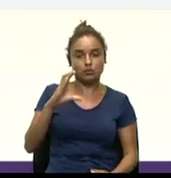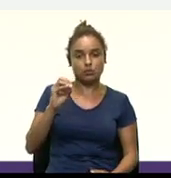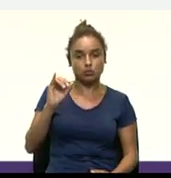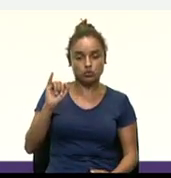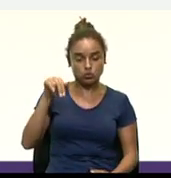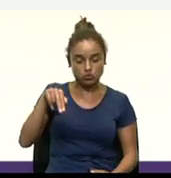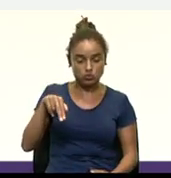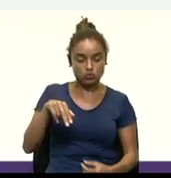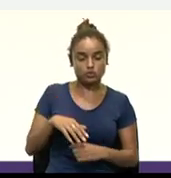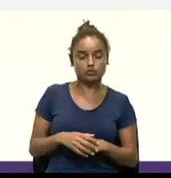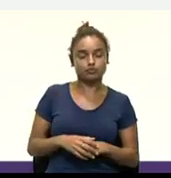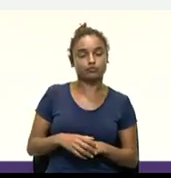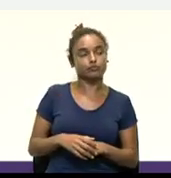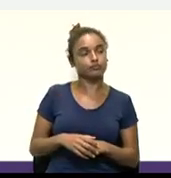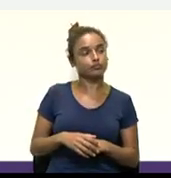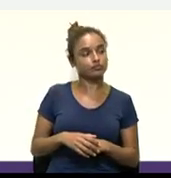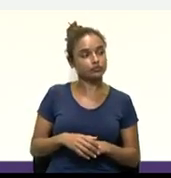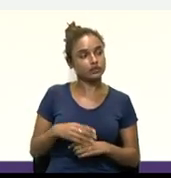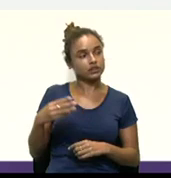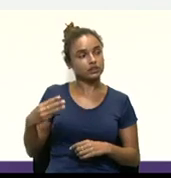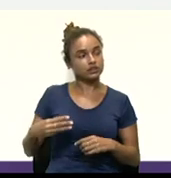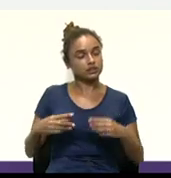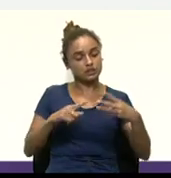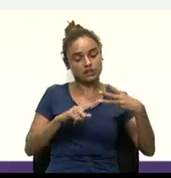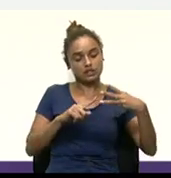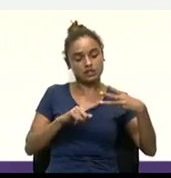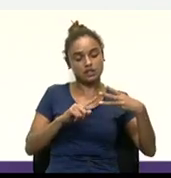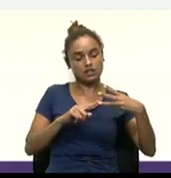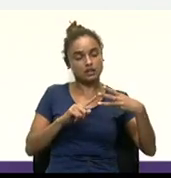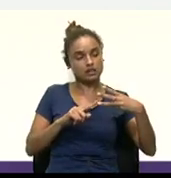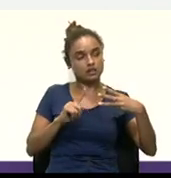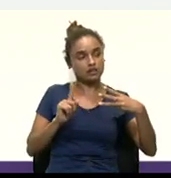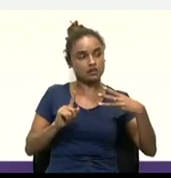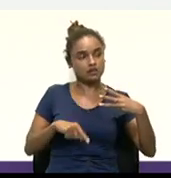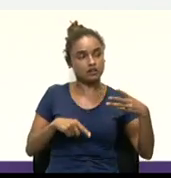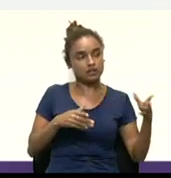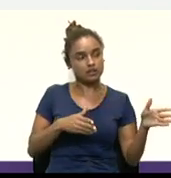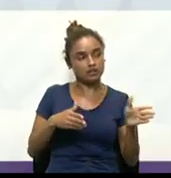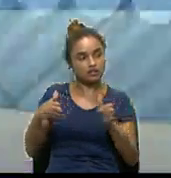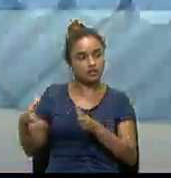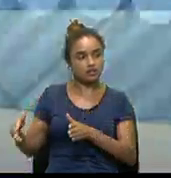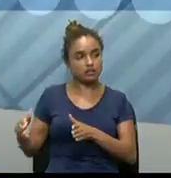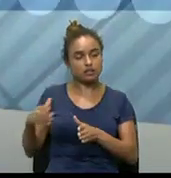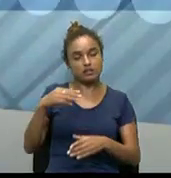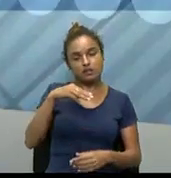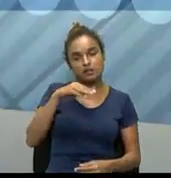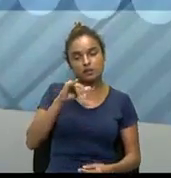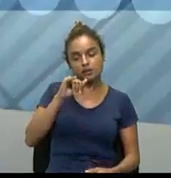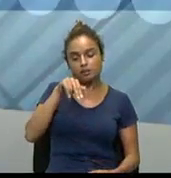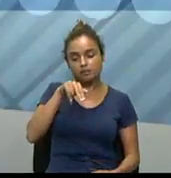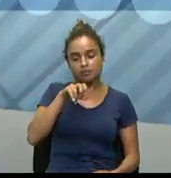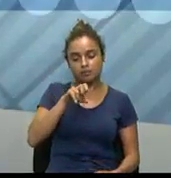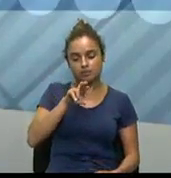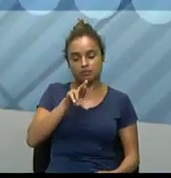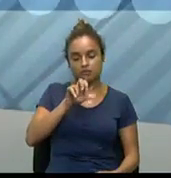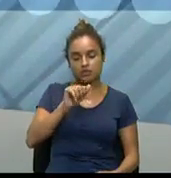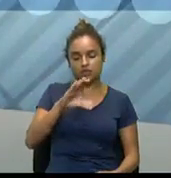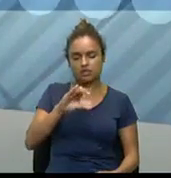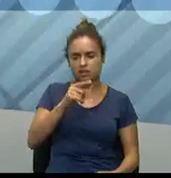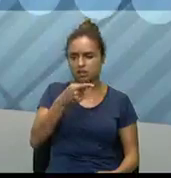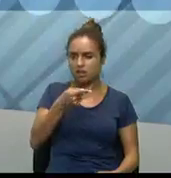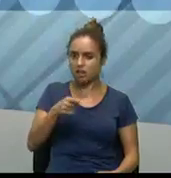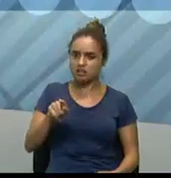passo pessoal, né, então, também através de mineração, né, então,